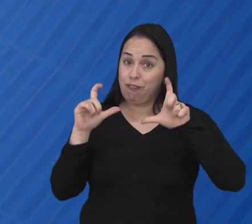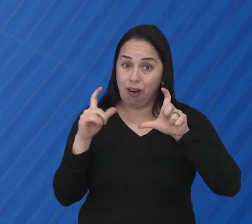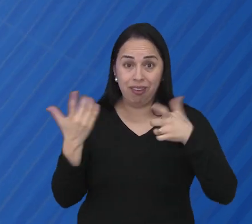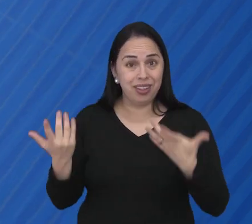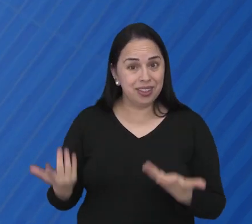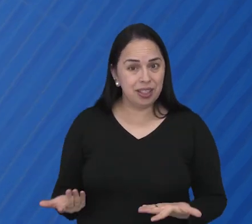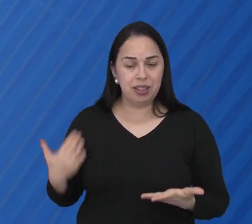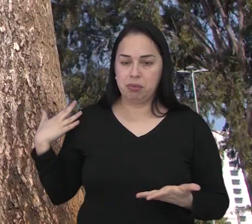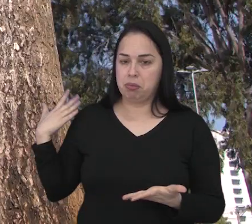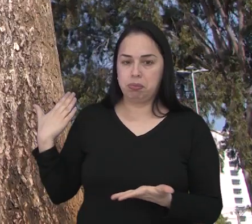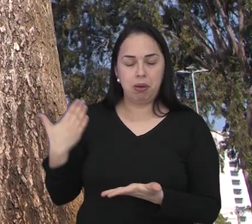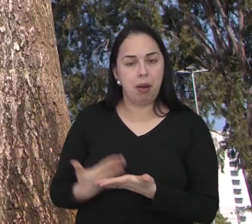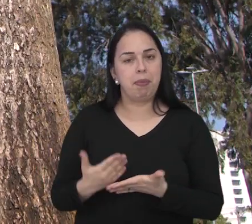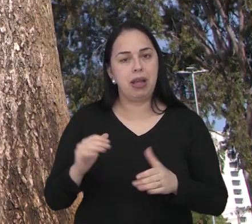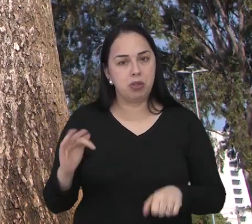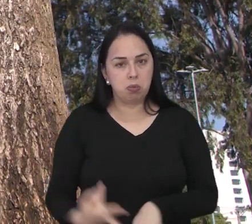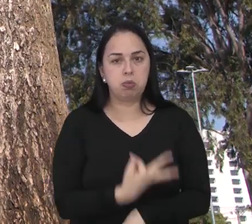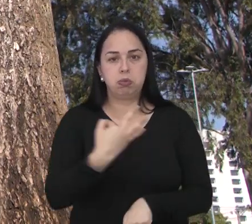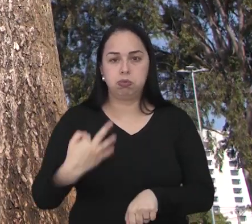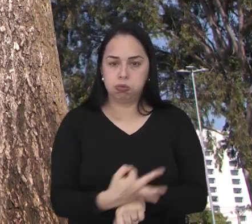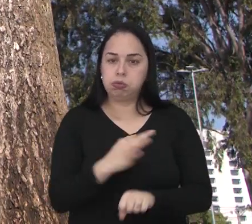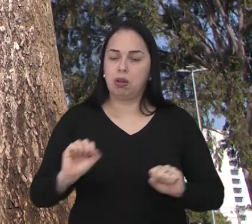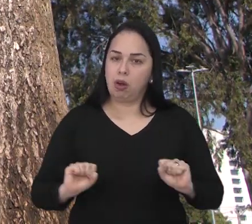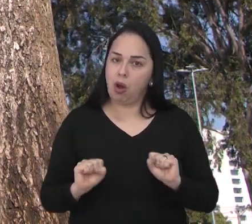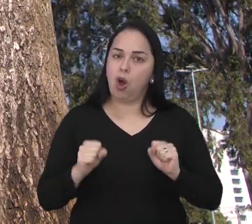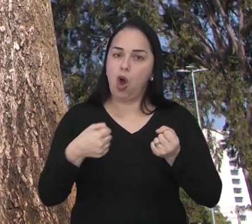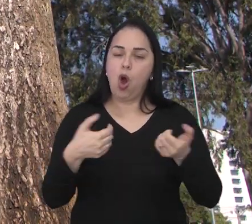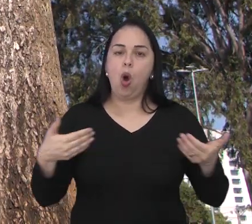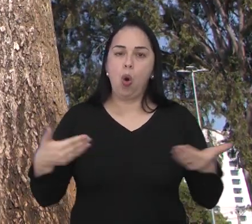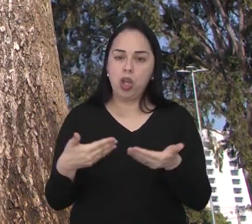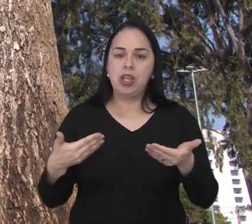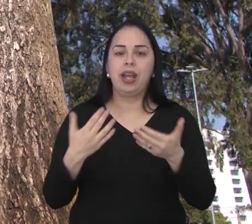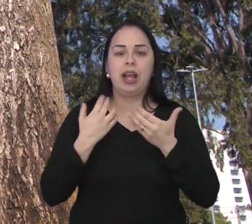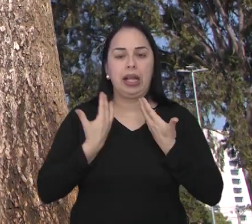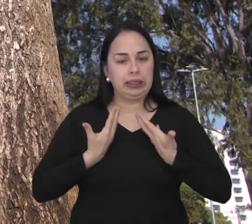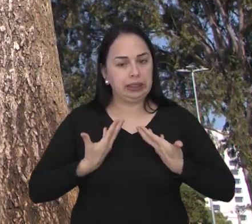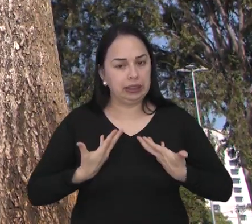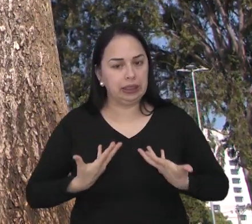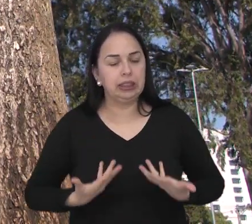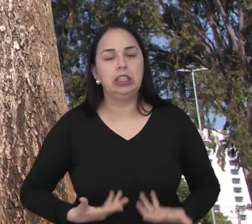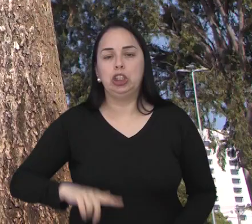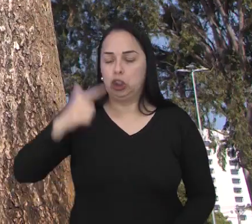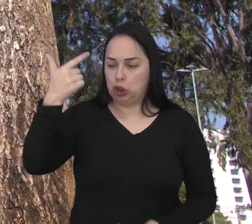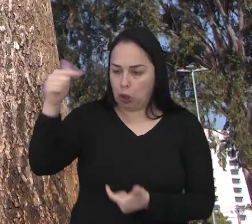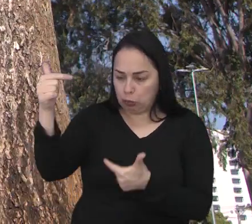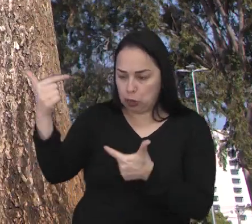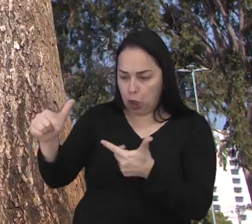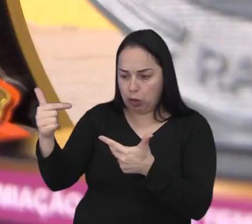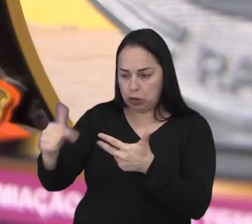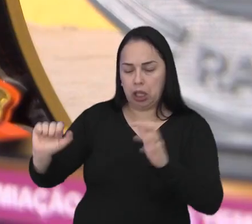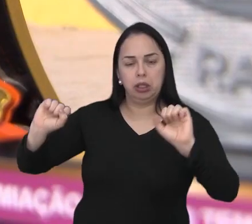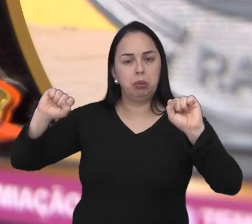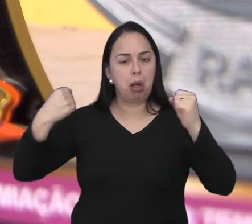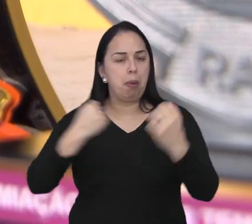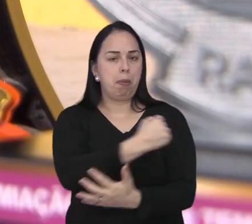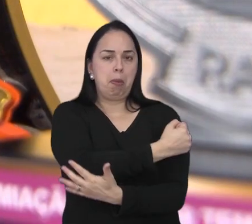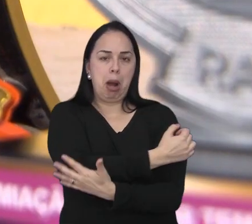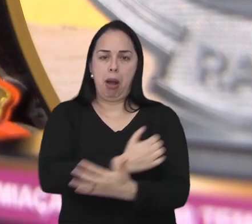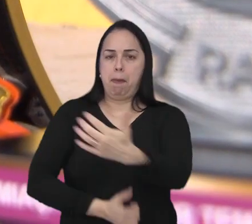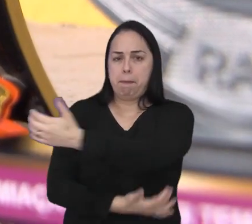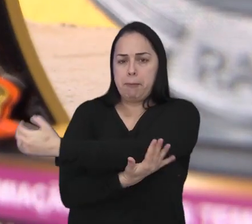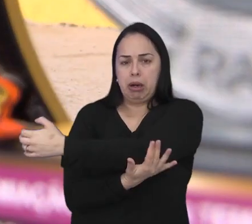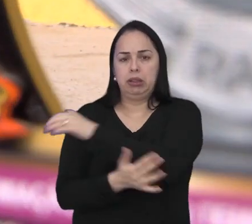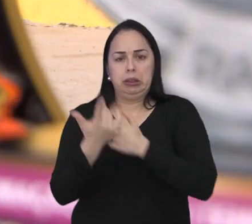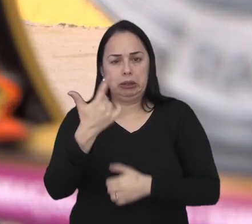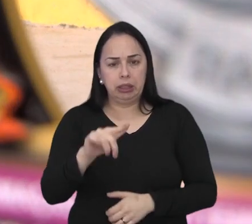de cinco anos atrás. Uma realidade que ela mudou com muito esforço. Hoje, a rotina é cansativa. Repetições e